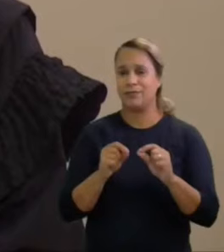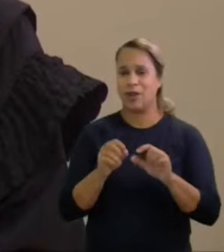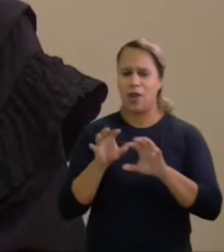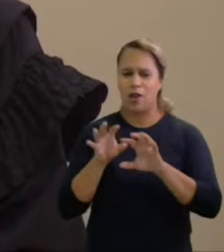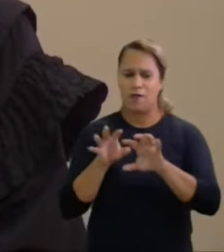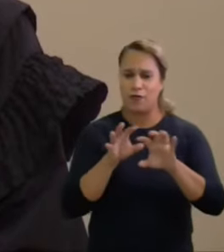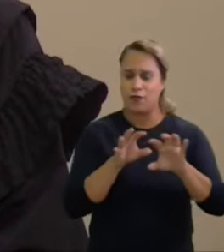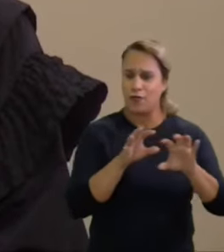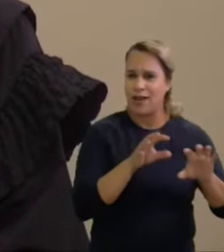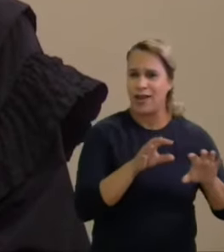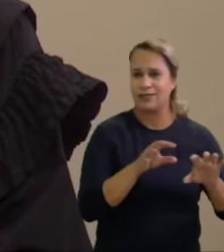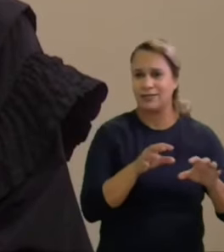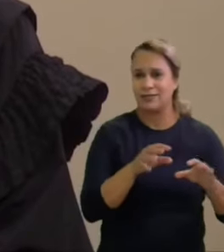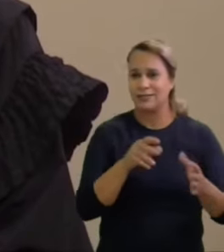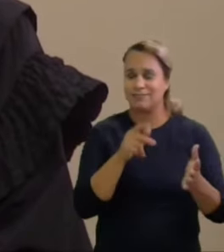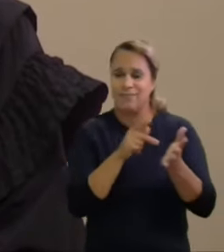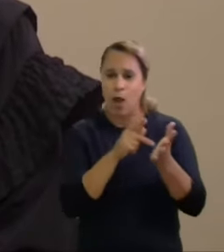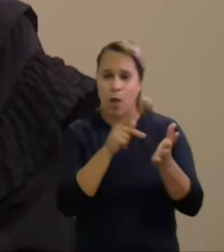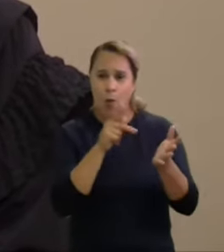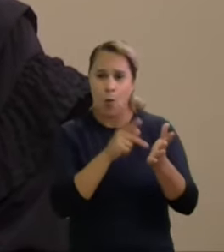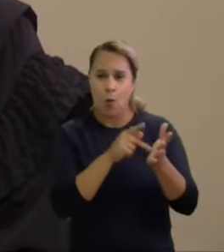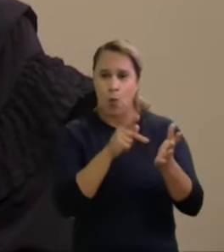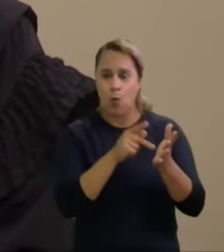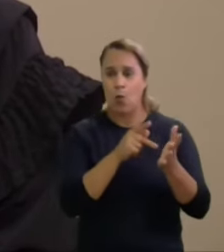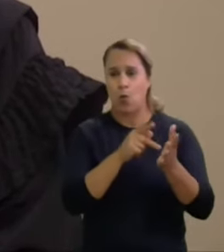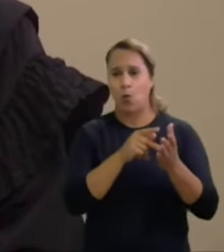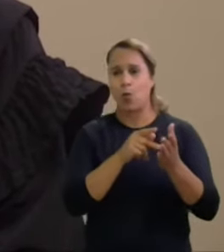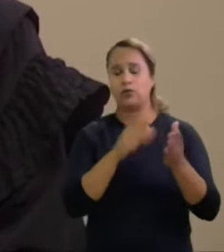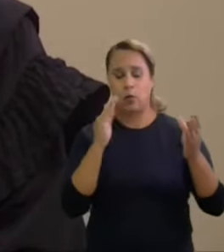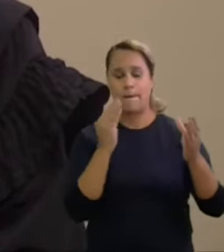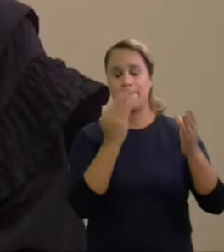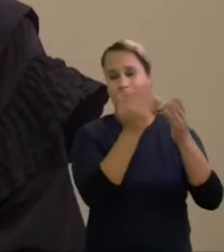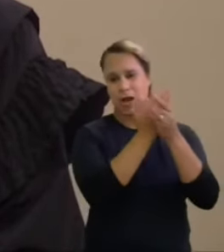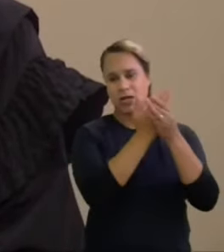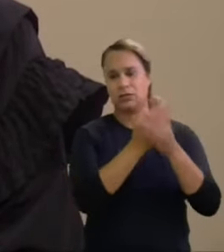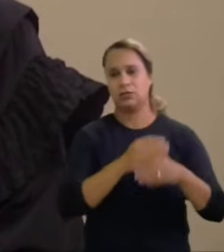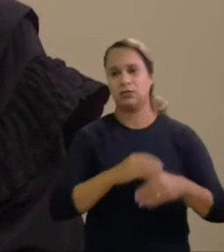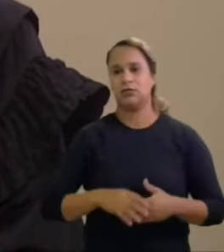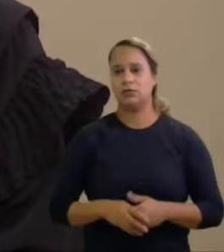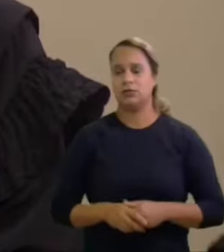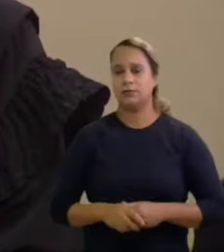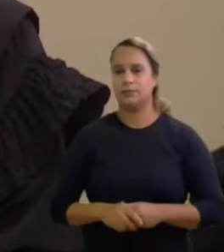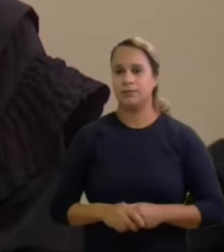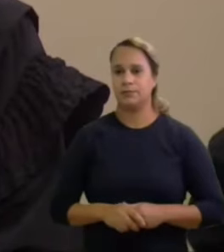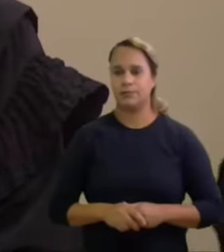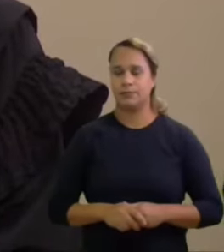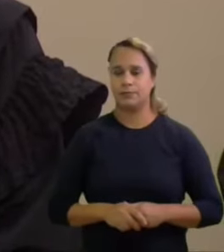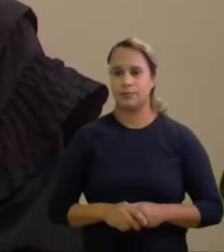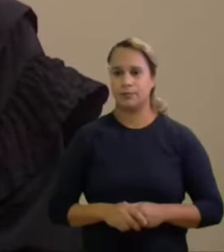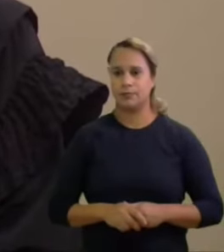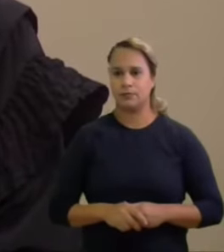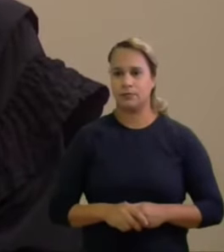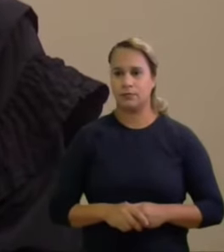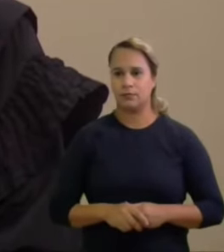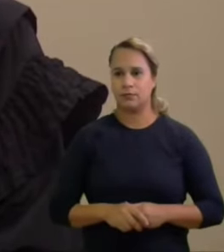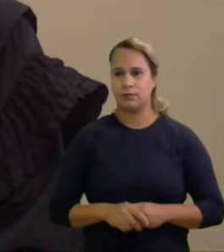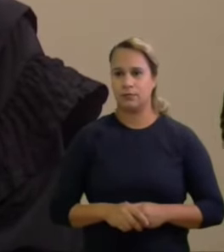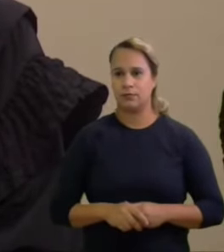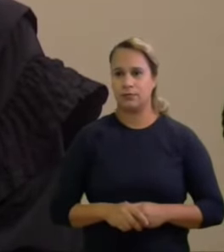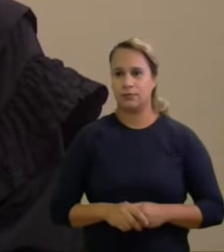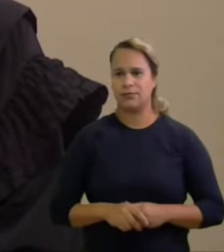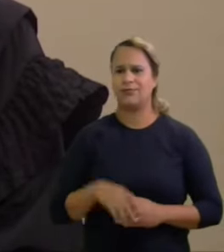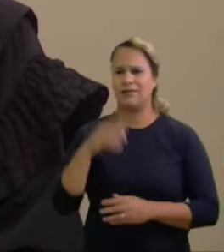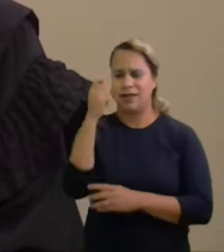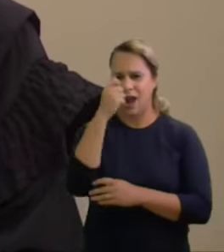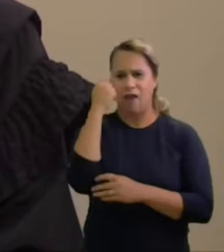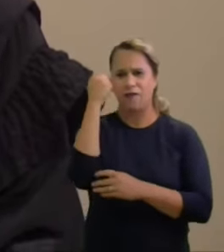este último requisito deriva do contínuo no artigo 22 inciso 16 da lei das eleições quando alude a gravidade